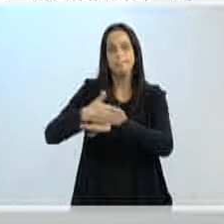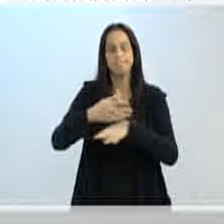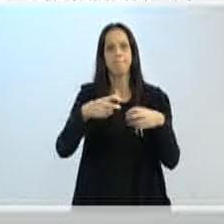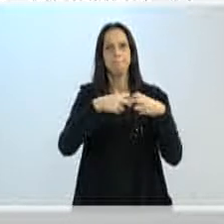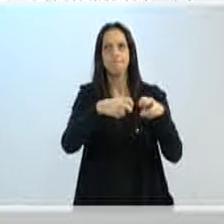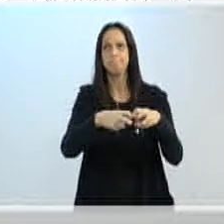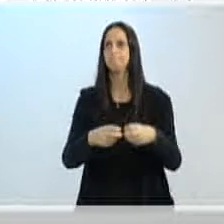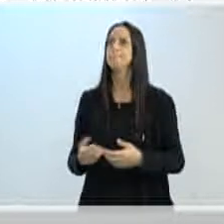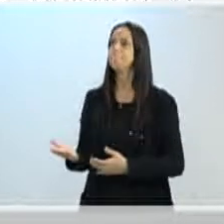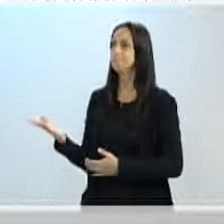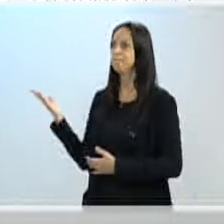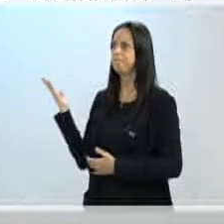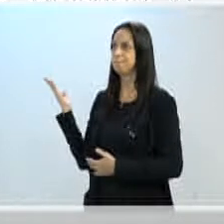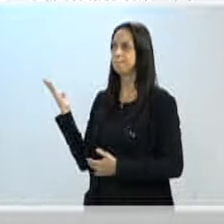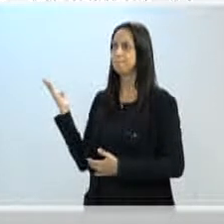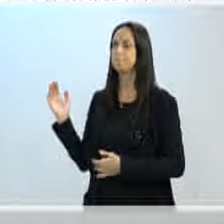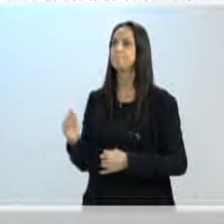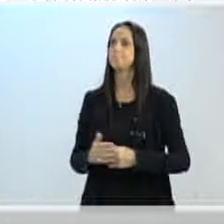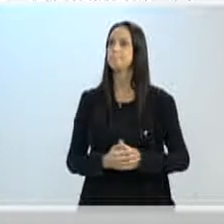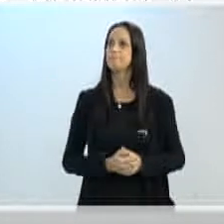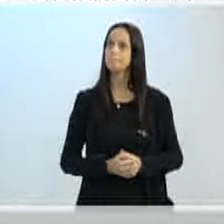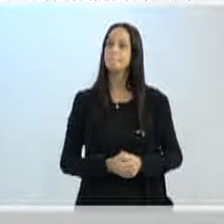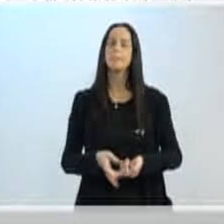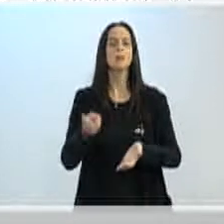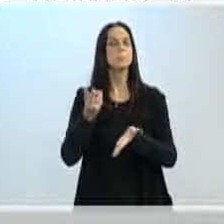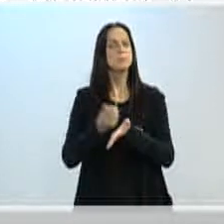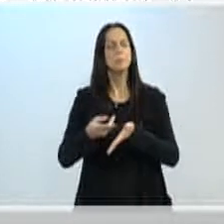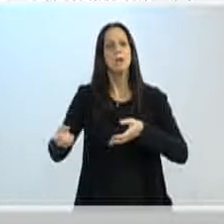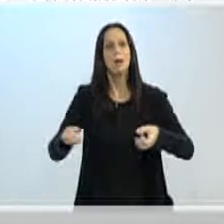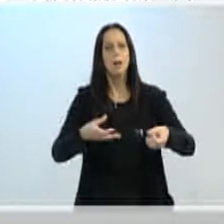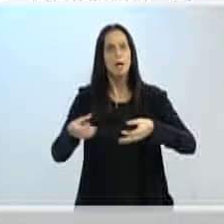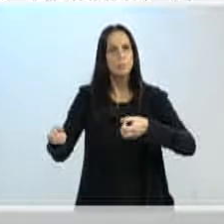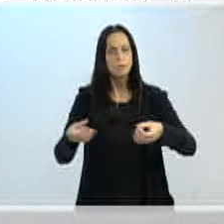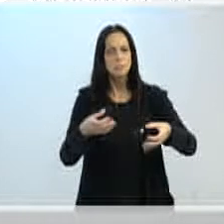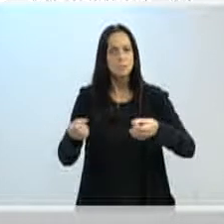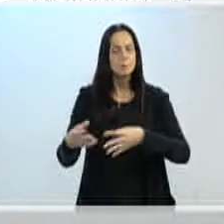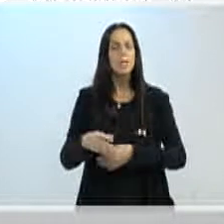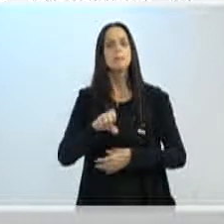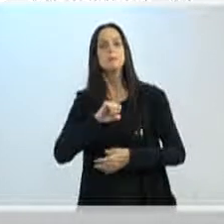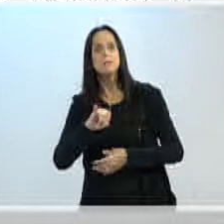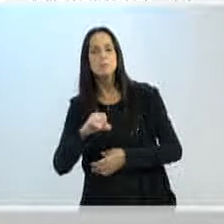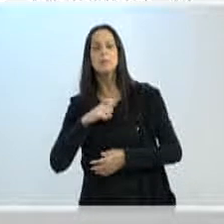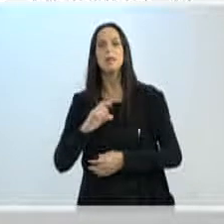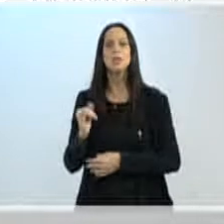muda em si a tarifa, mas sim ela é atualizada de acordo com o nosso problema inflacionário.